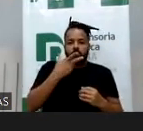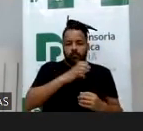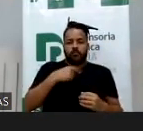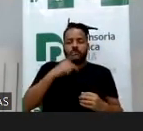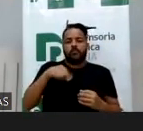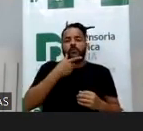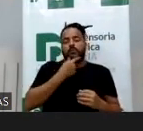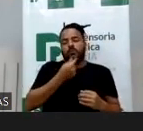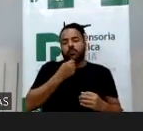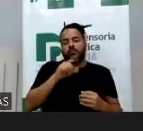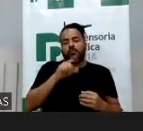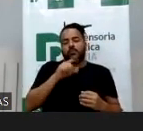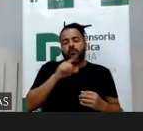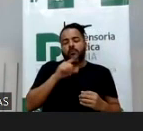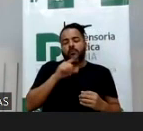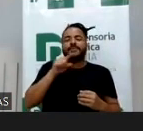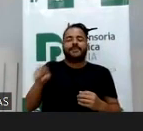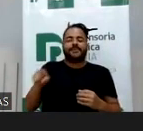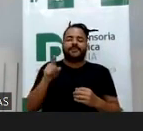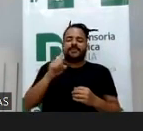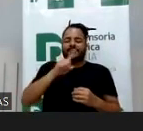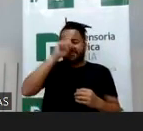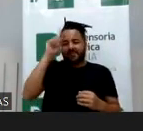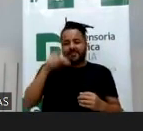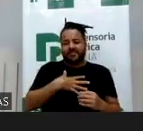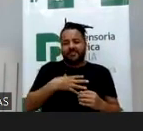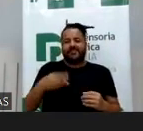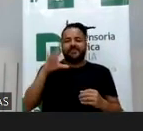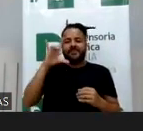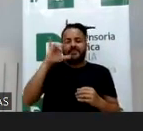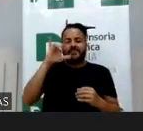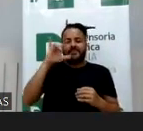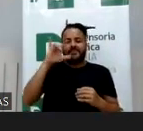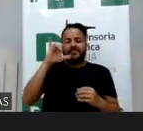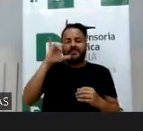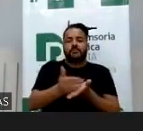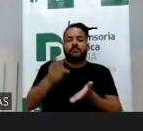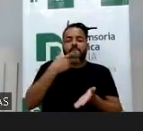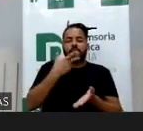ela criou um perfil para a filha na internet e uma semana depois de criar, ela começou a fazer lives